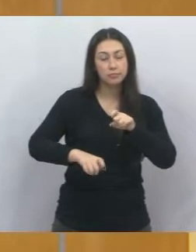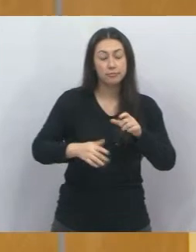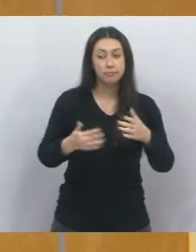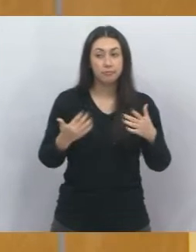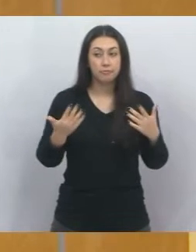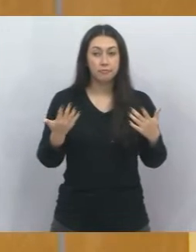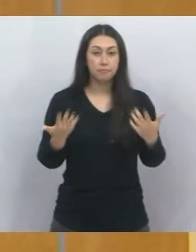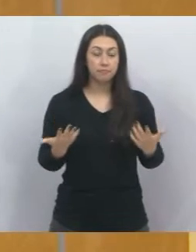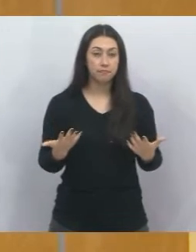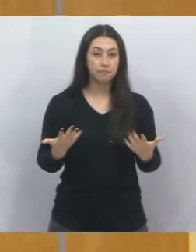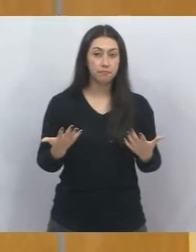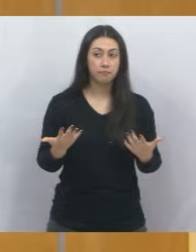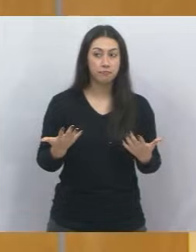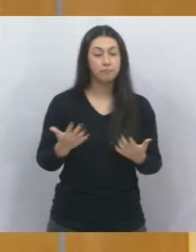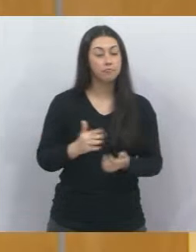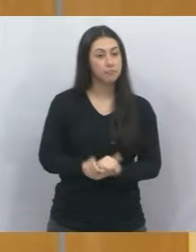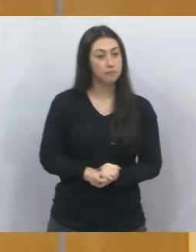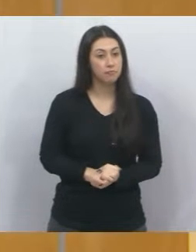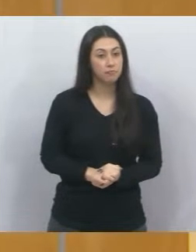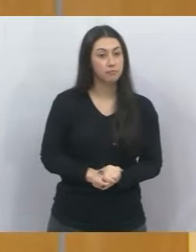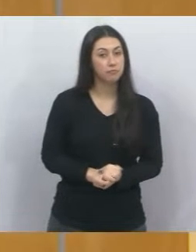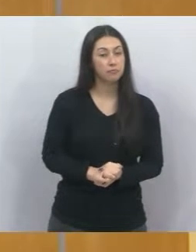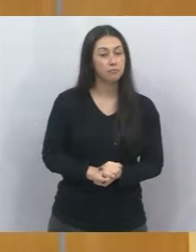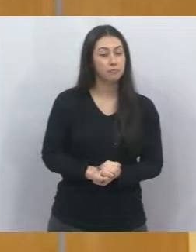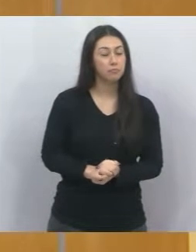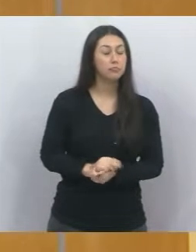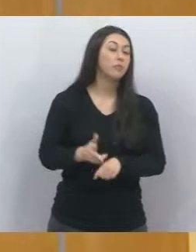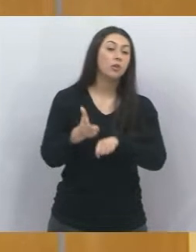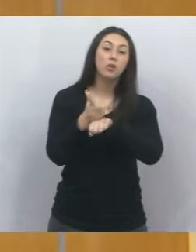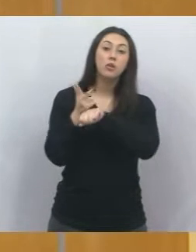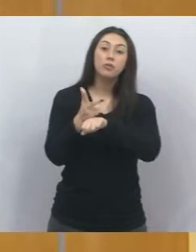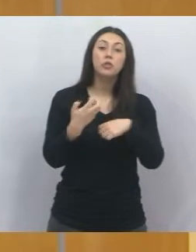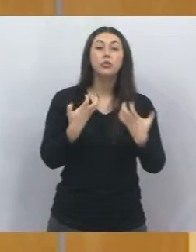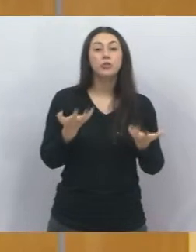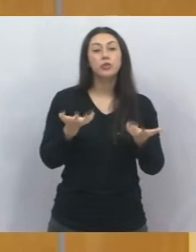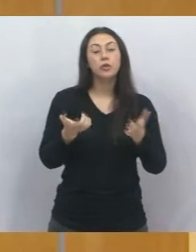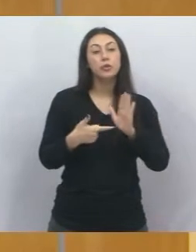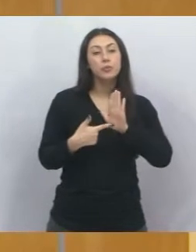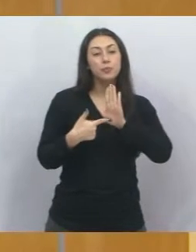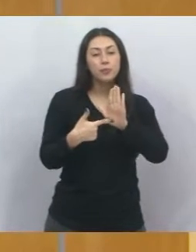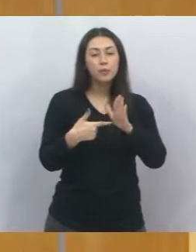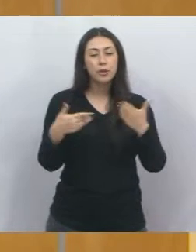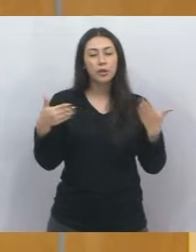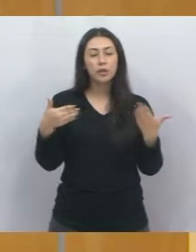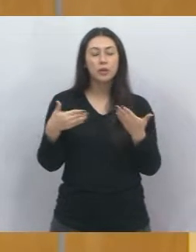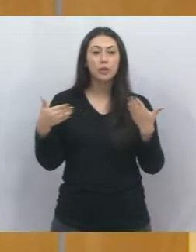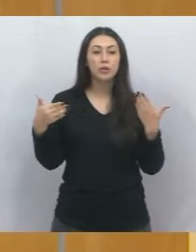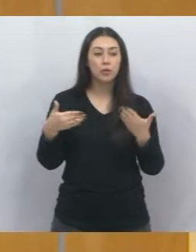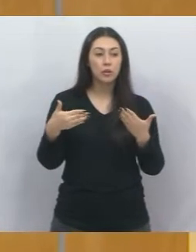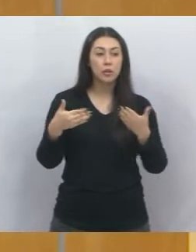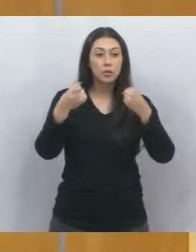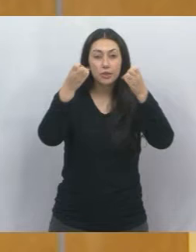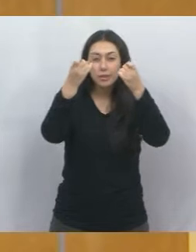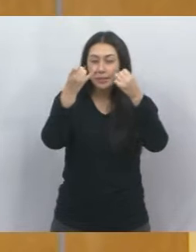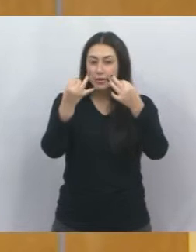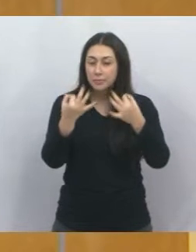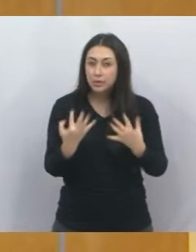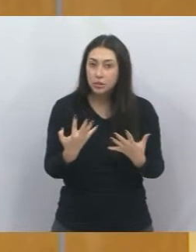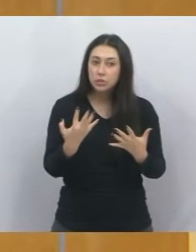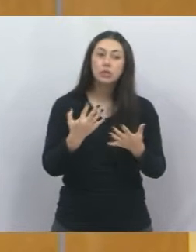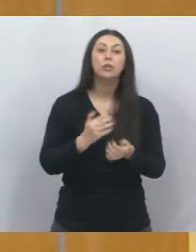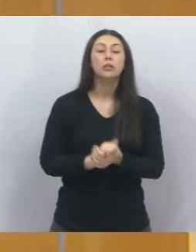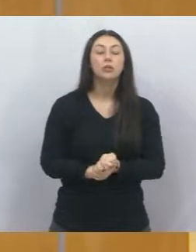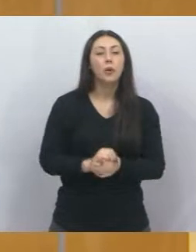Então, fica aí o vídeo que eu gostaria que colocasse agora, explicando um pouquinho